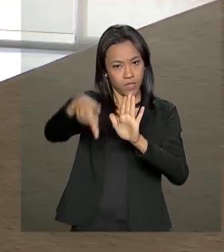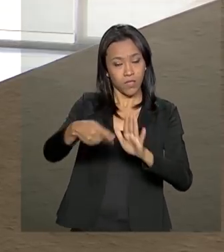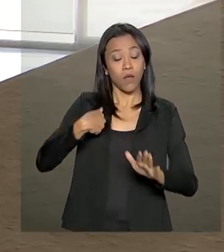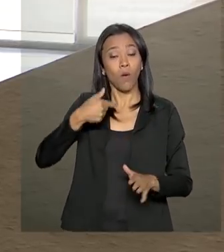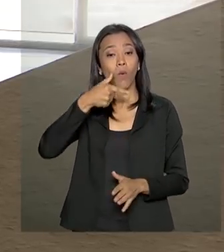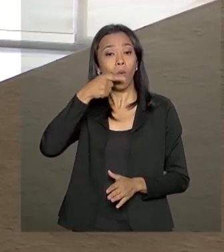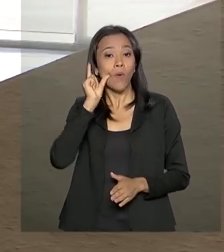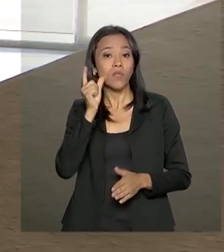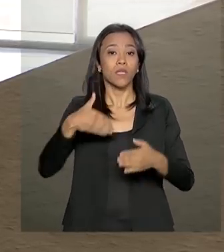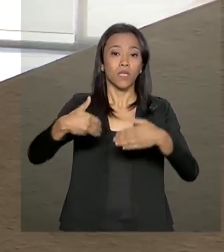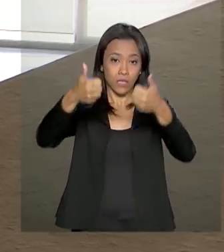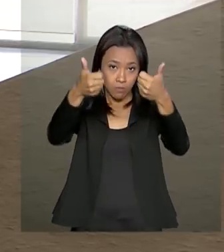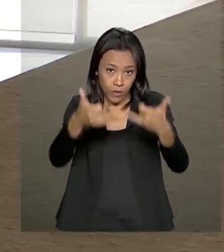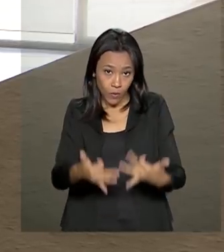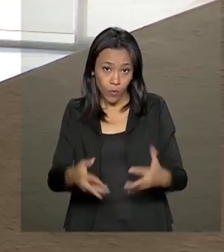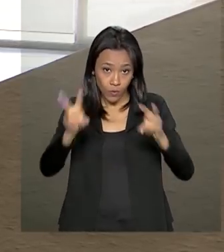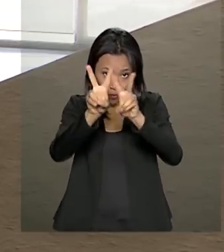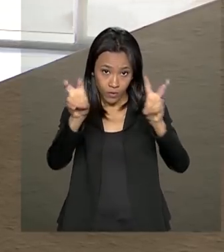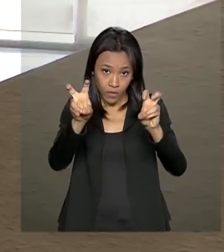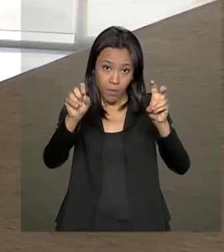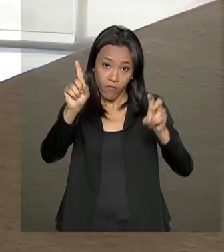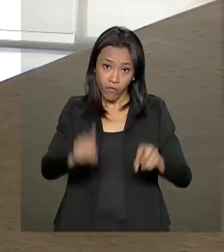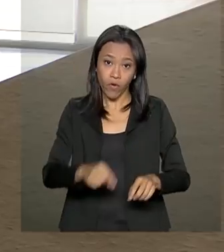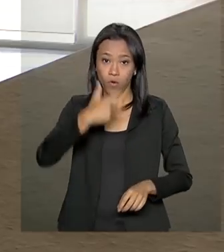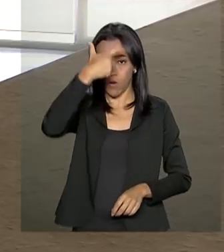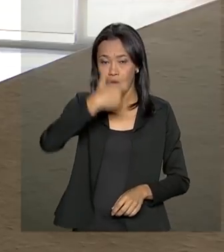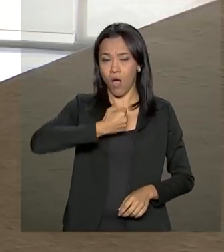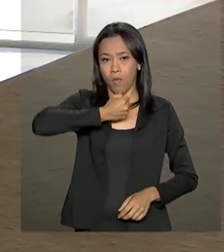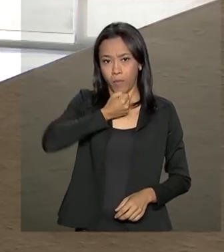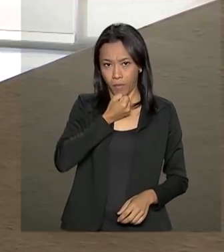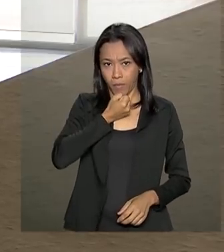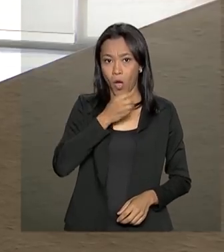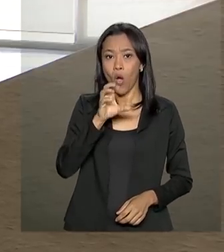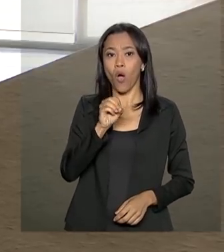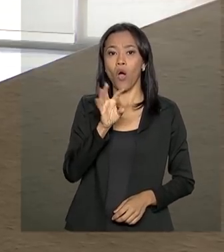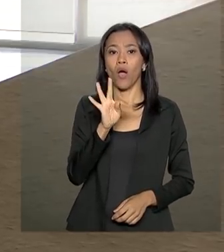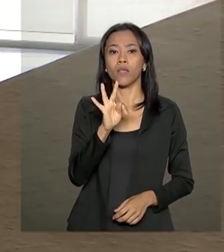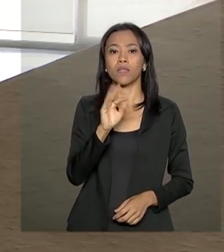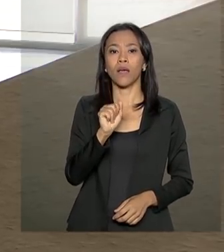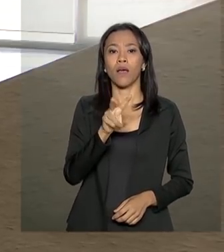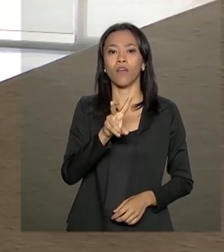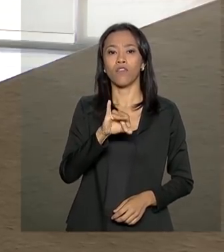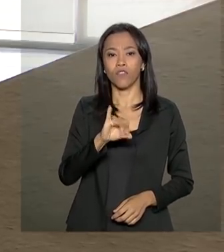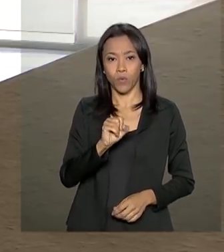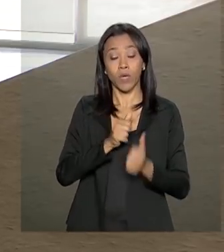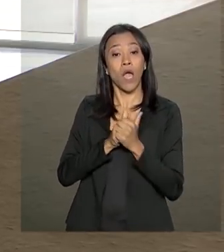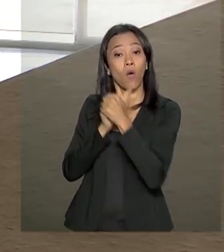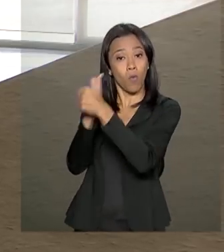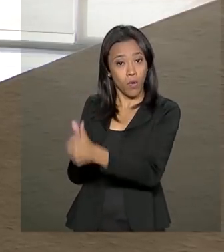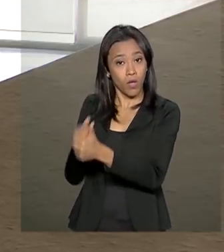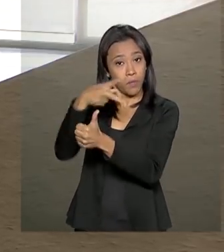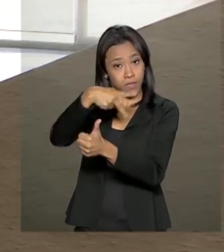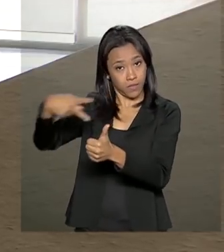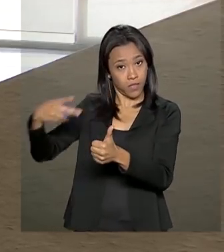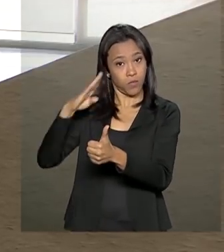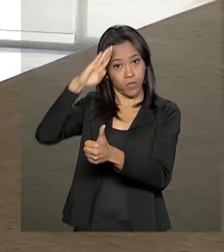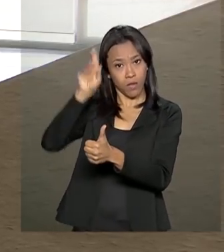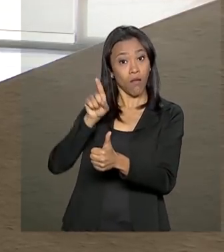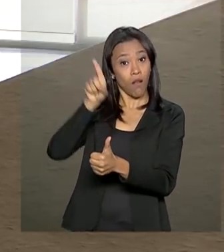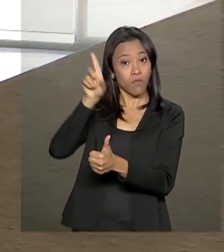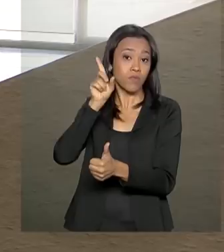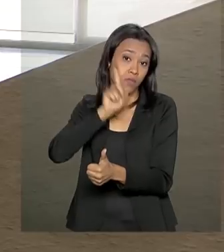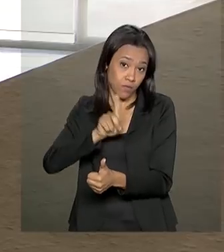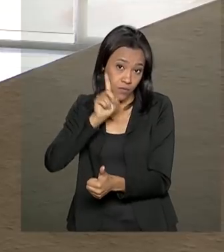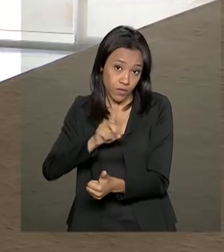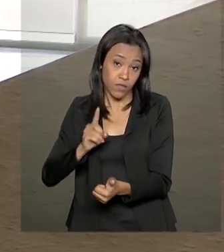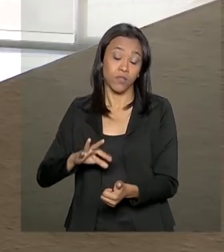sobre o assunto foi o porta-voz da presidência da República, Otávio Rego Barros, que acompanha o presidente Jair Bolsonaro lá em Washington,